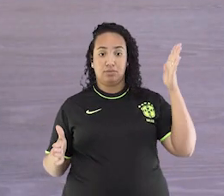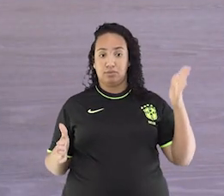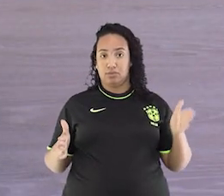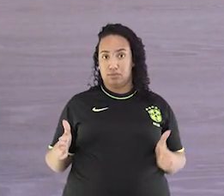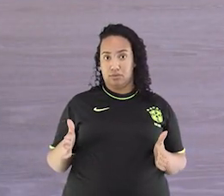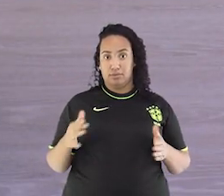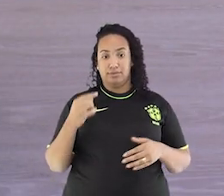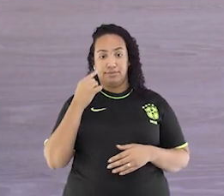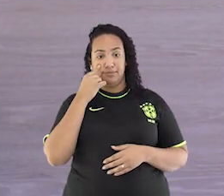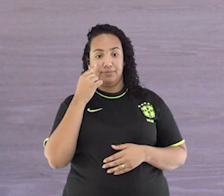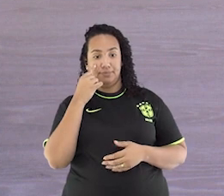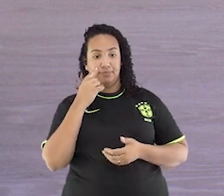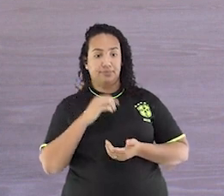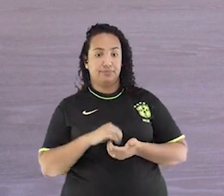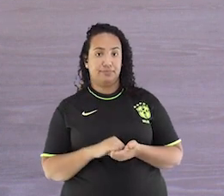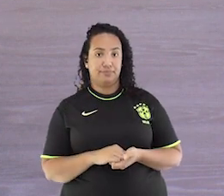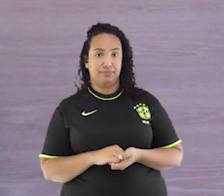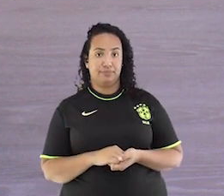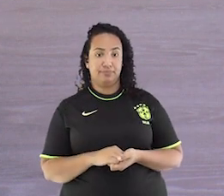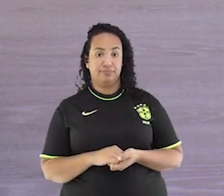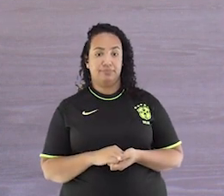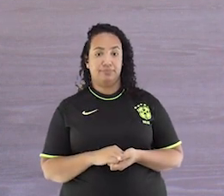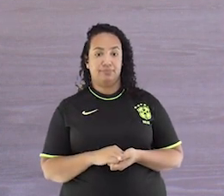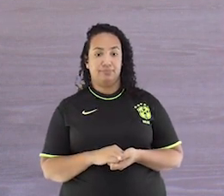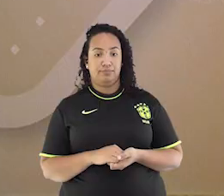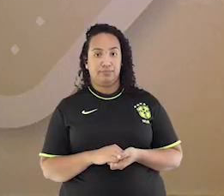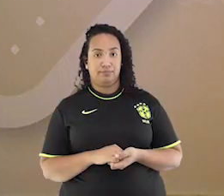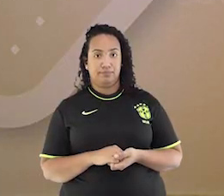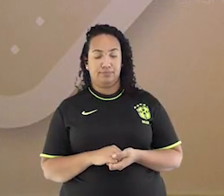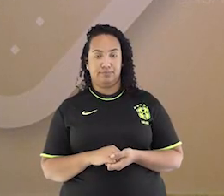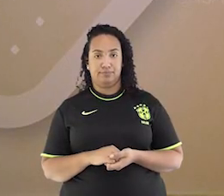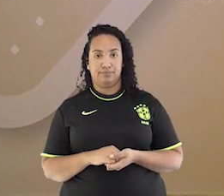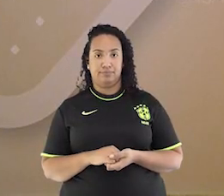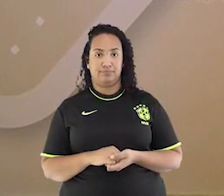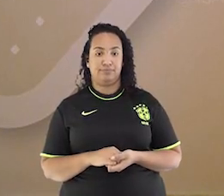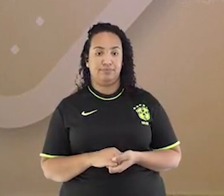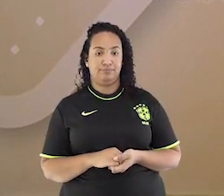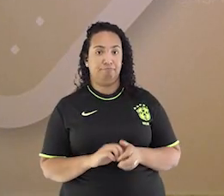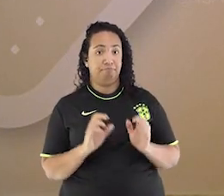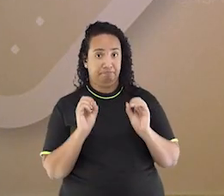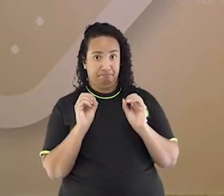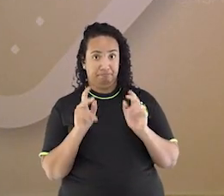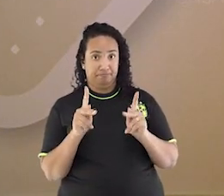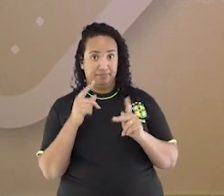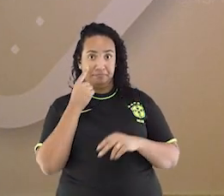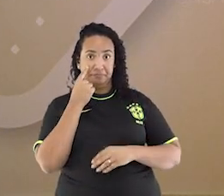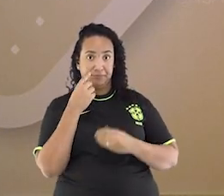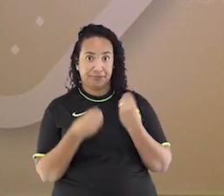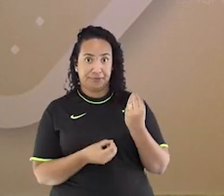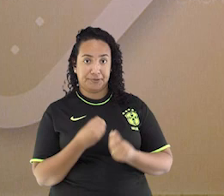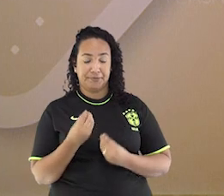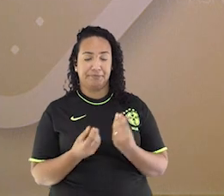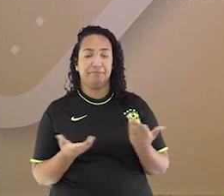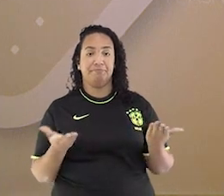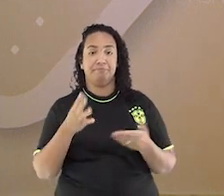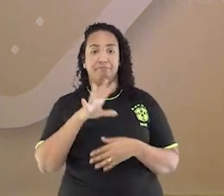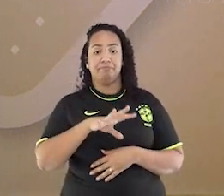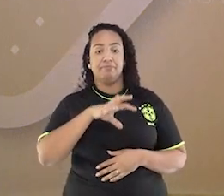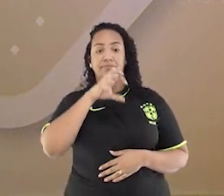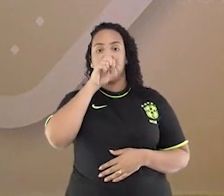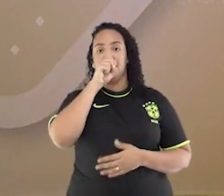tudo. Vou até o meio. Volto. Volto. Beleza? Respirou.